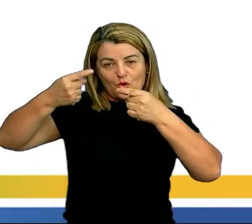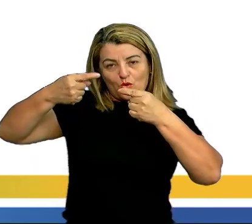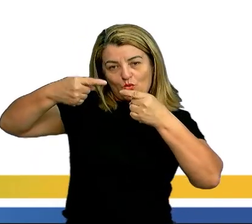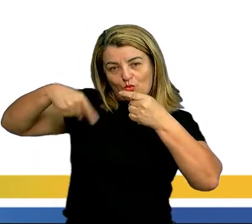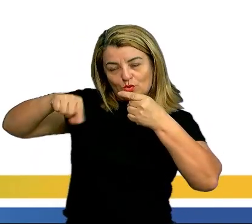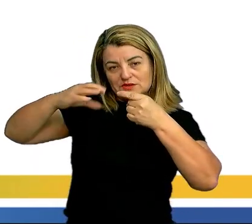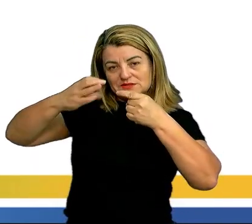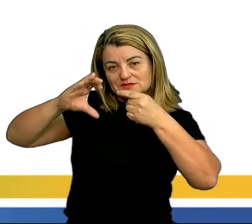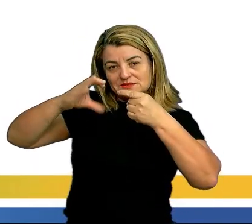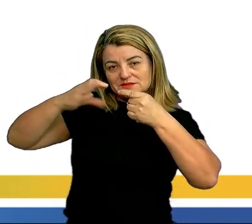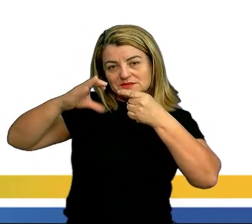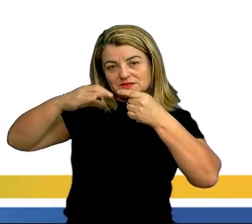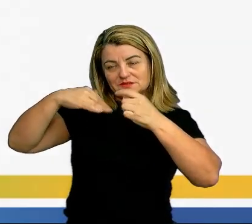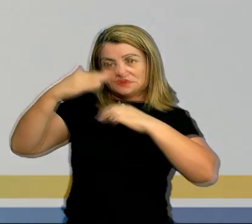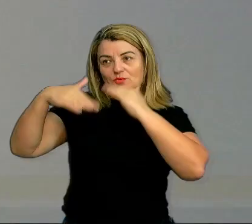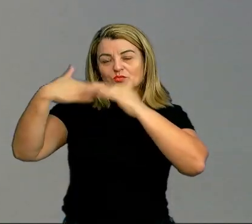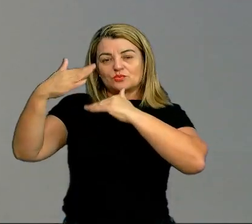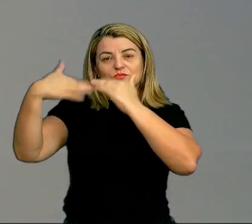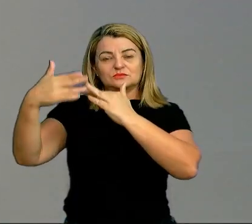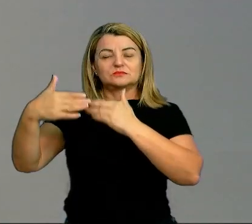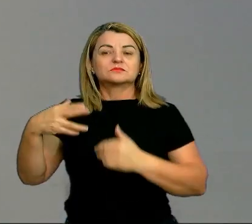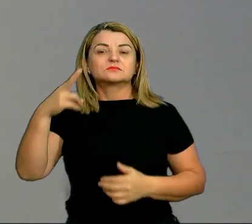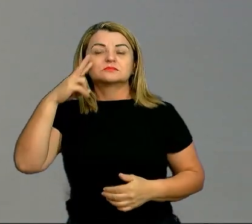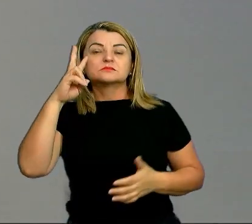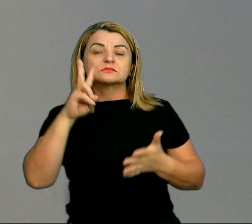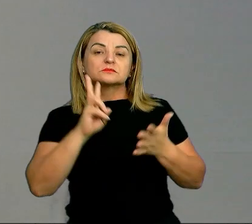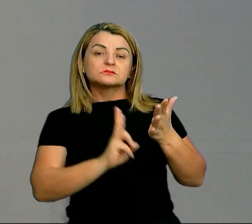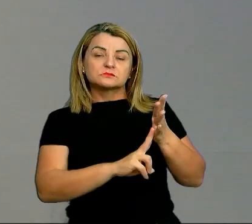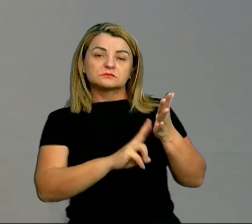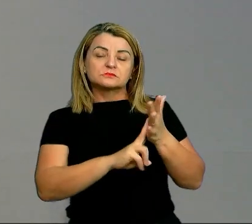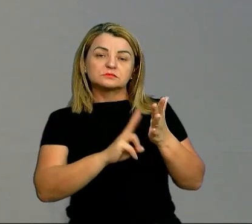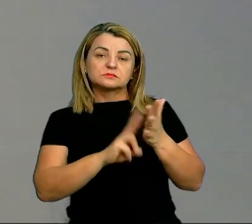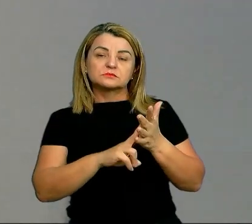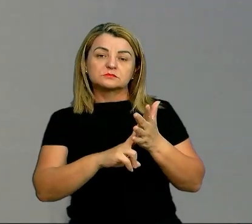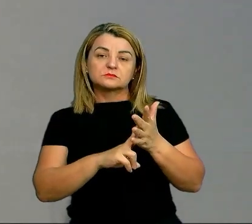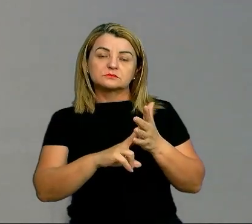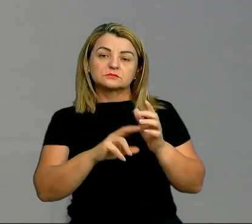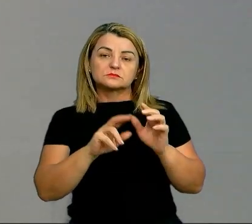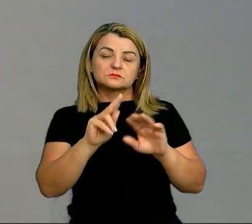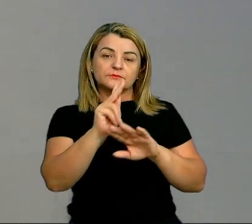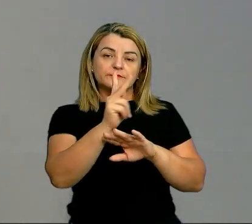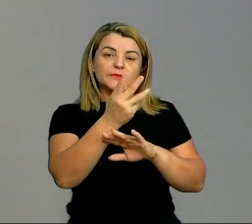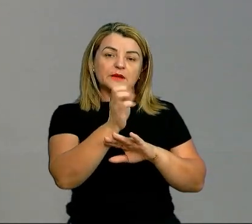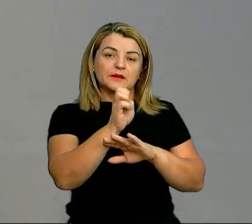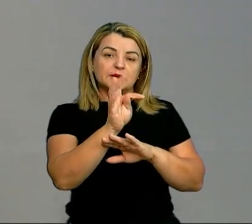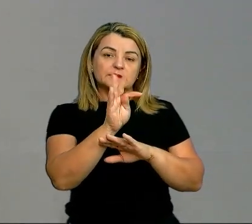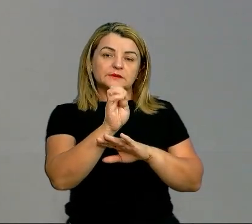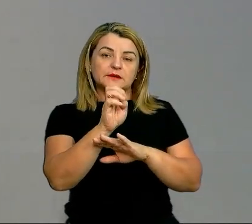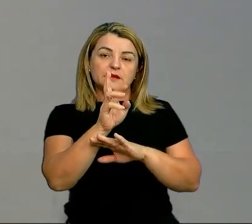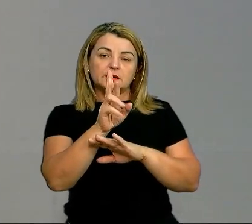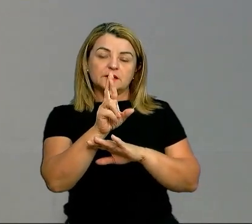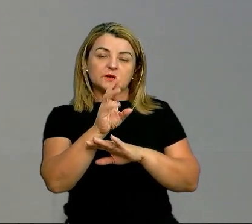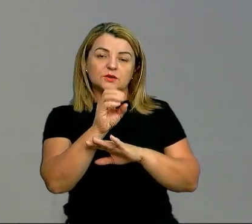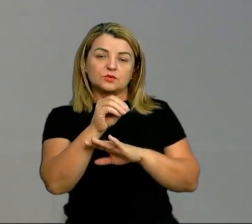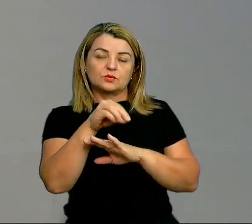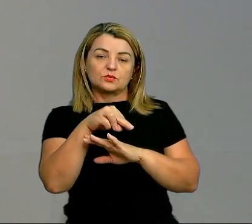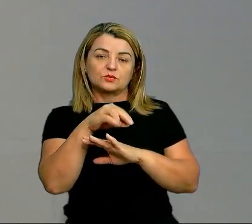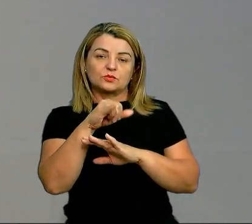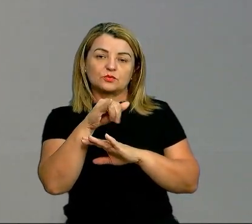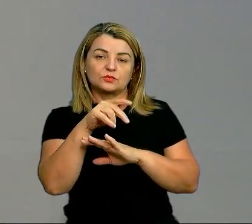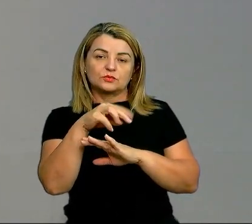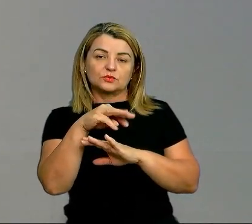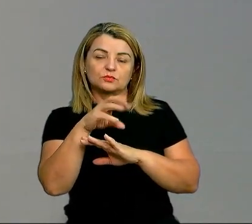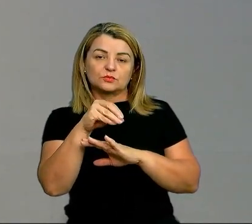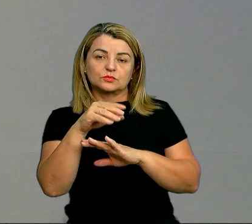à ciência e ao progresso. Então, observa que a gente está falando aqui de heterônimos de Fernando Pessoa, incluído aí,